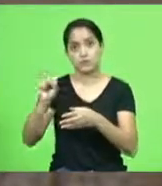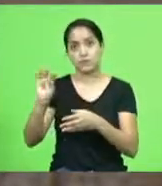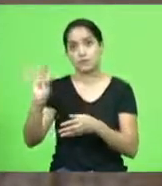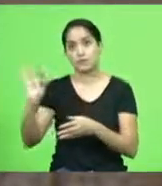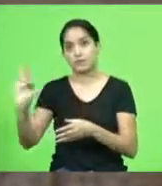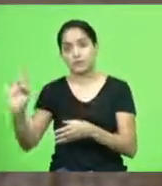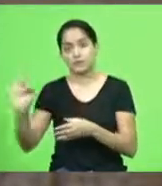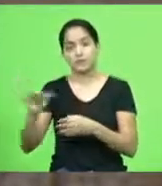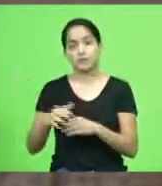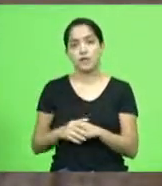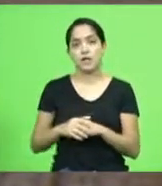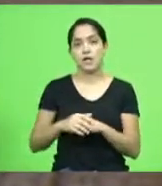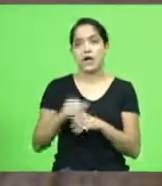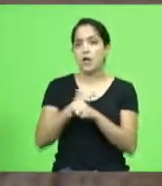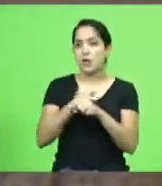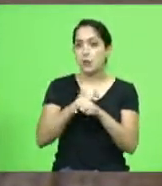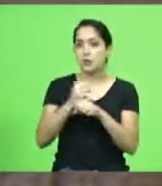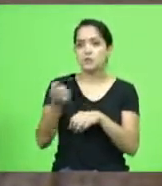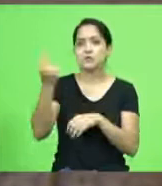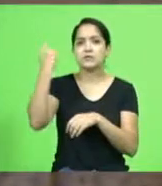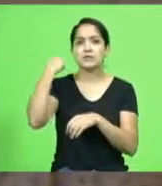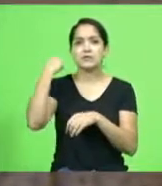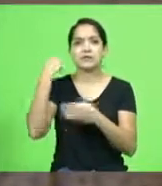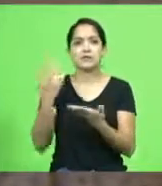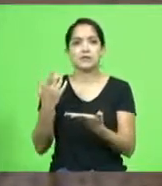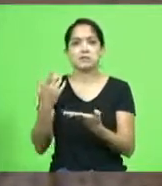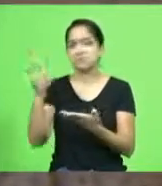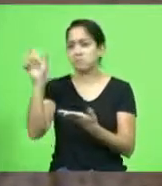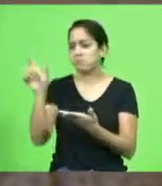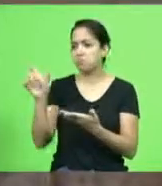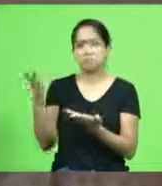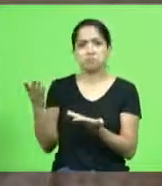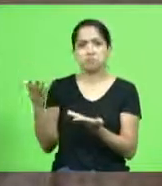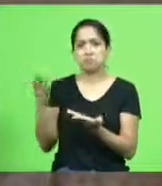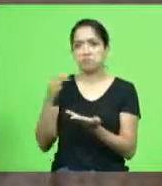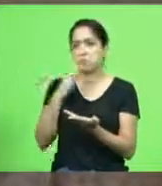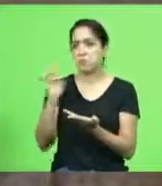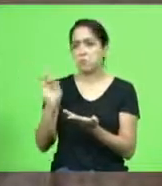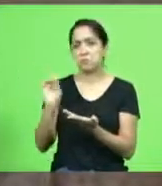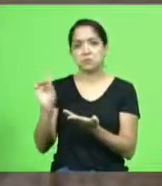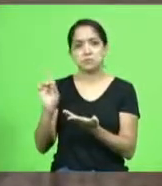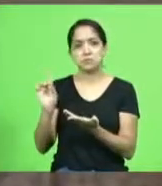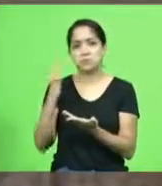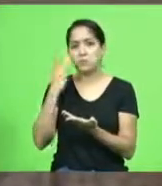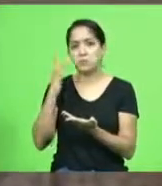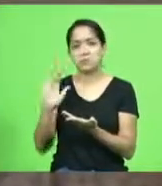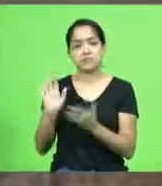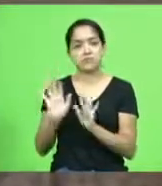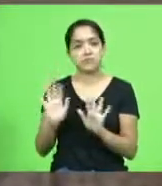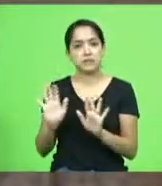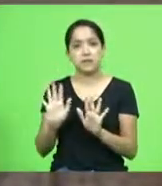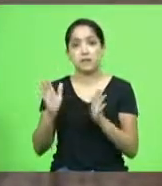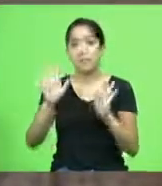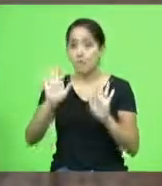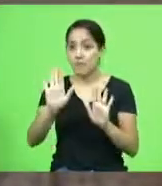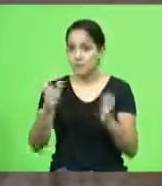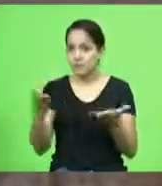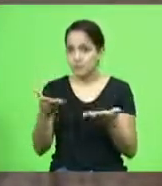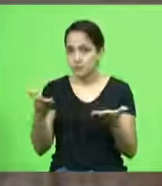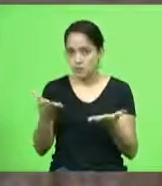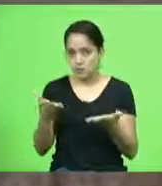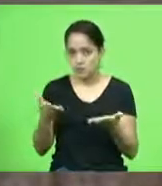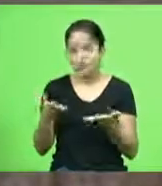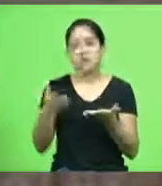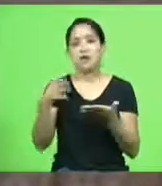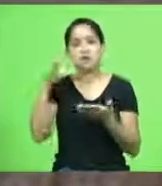alguns anos atrás você não sabia nem quem eram nem quem eram os integrantes hoje hoje nós